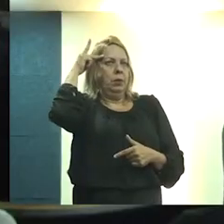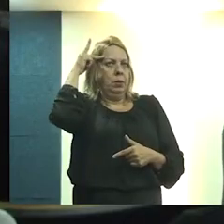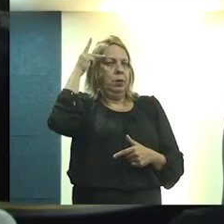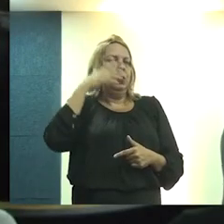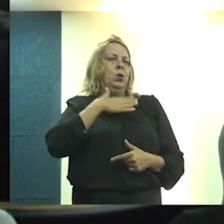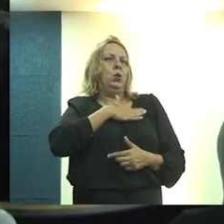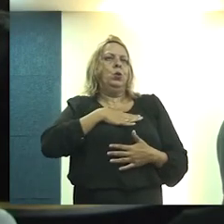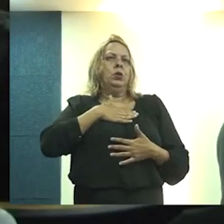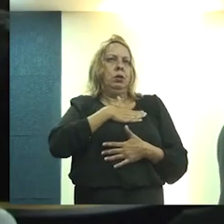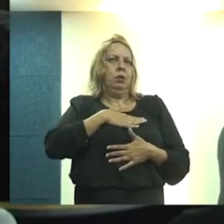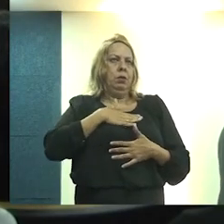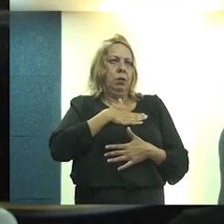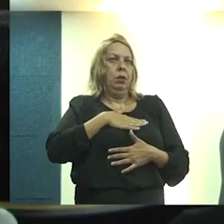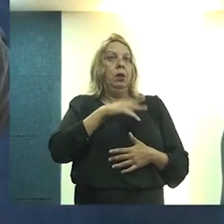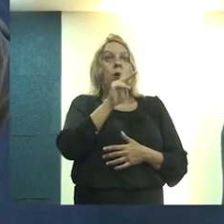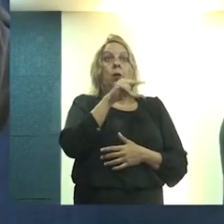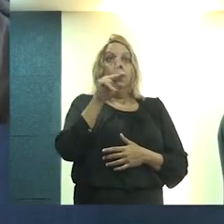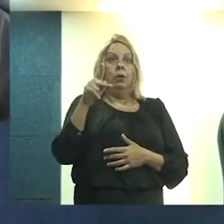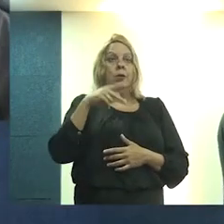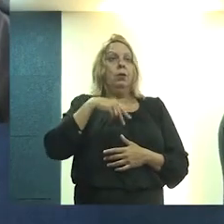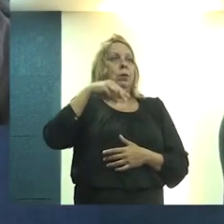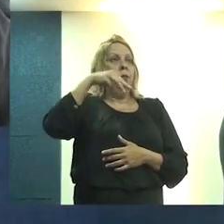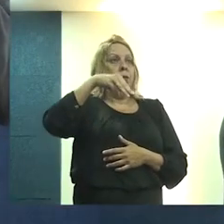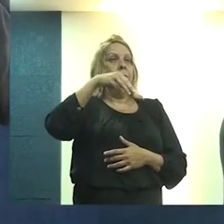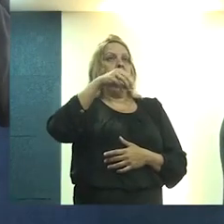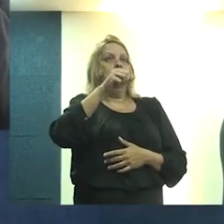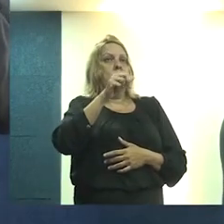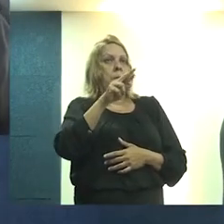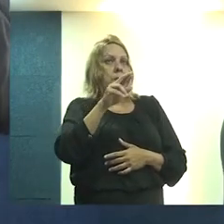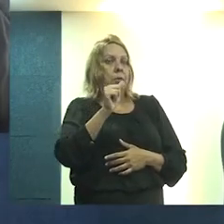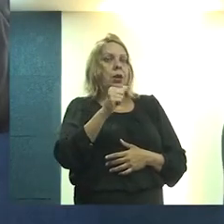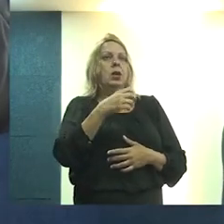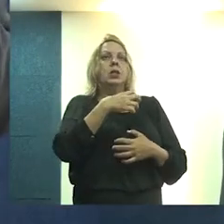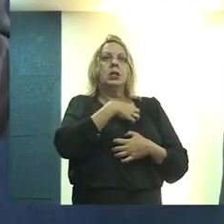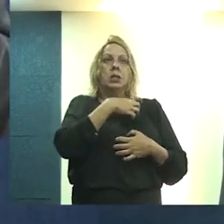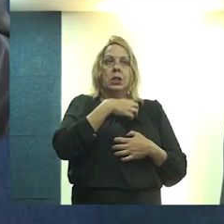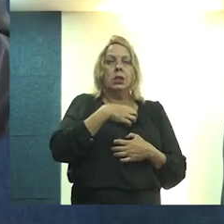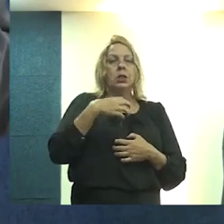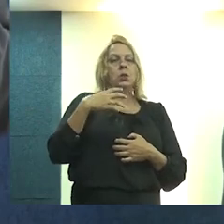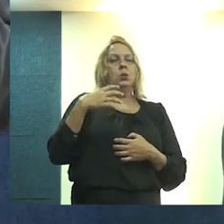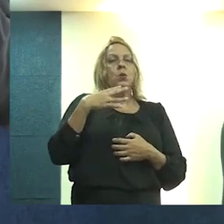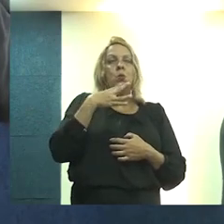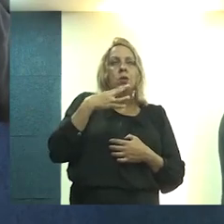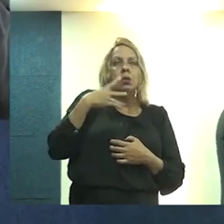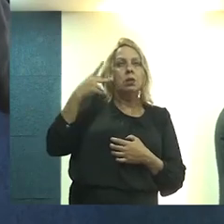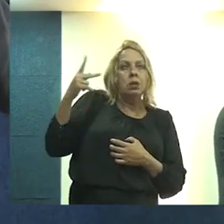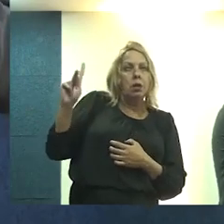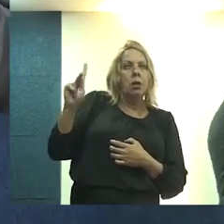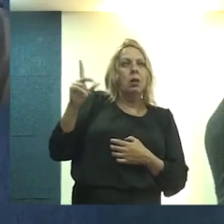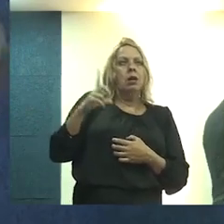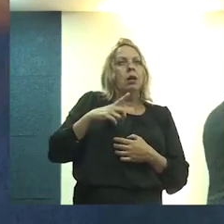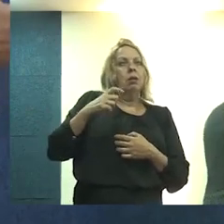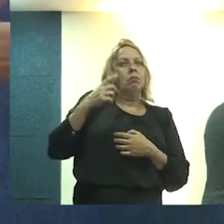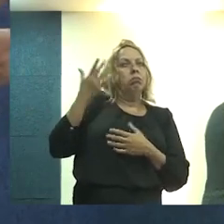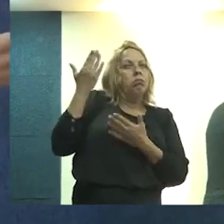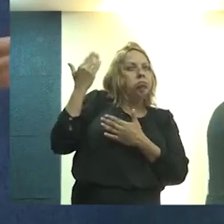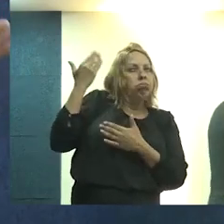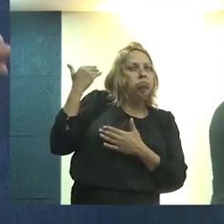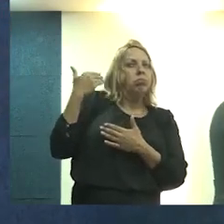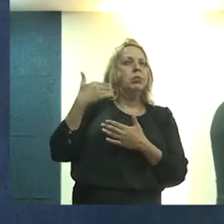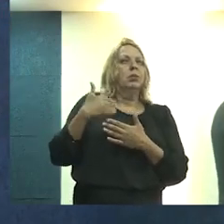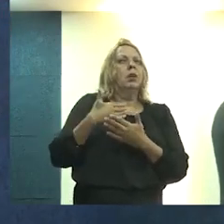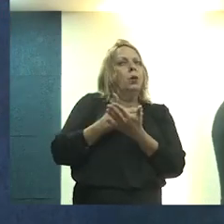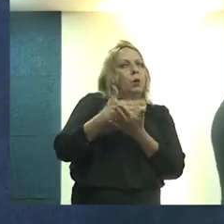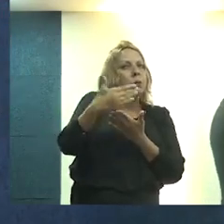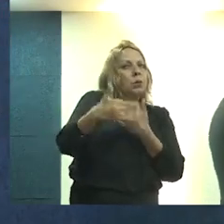trabalhava e mais gostava, que a professora Maria Elisa citou. Eu me sinto um afiliado dele porque lá naquela época